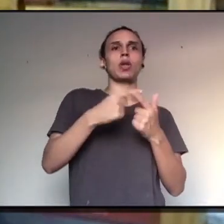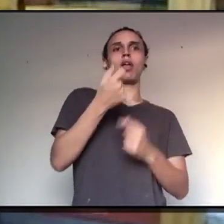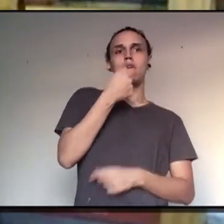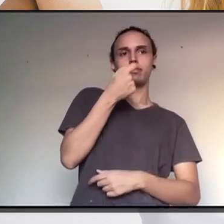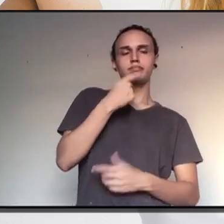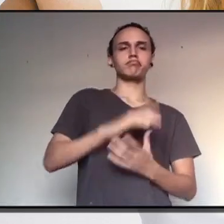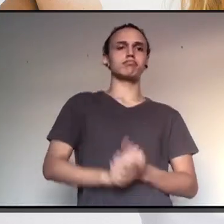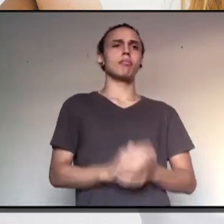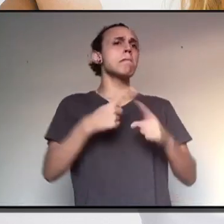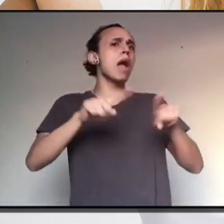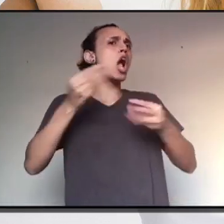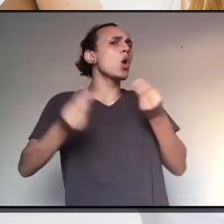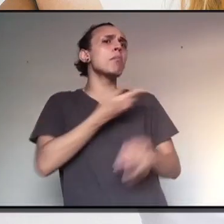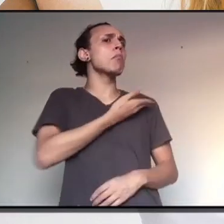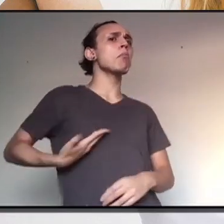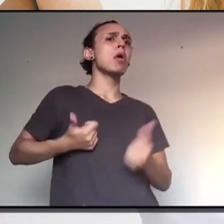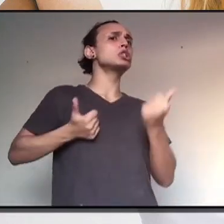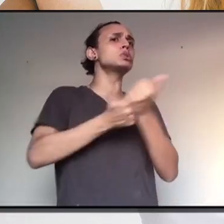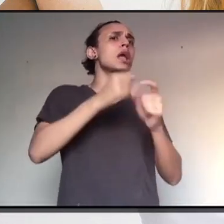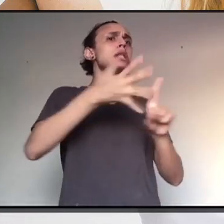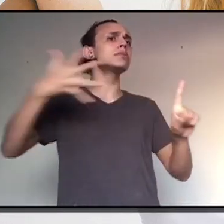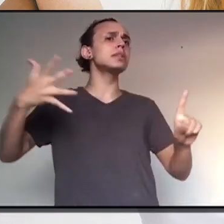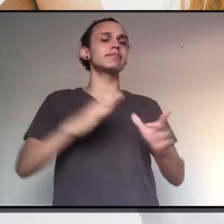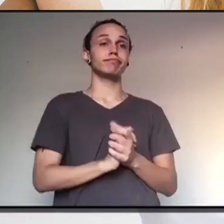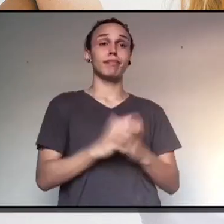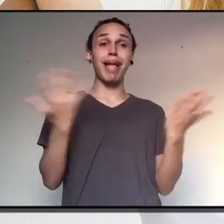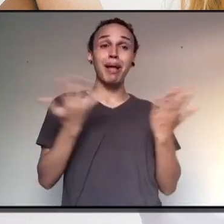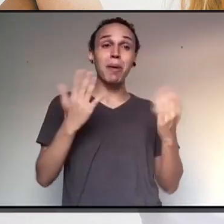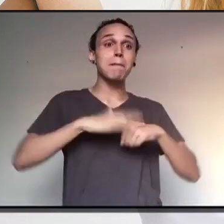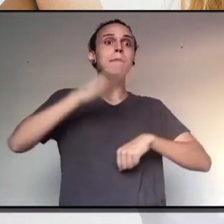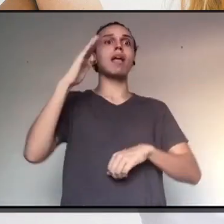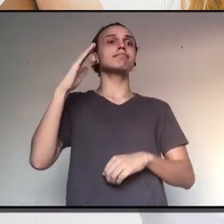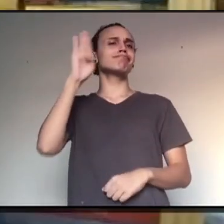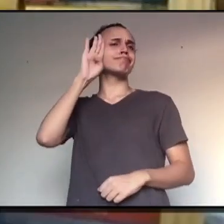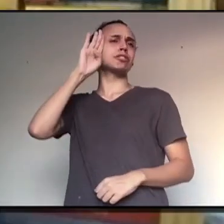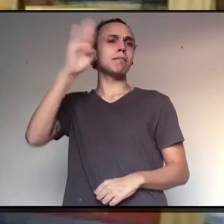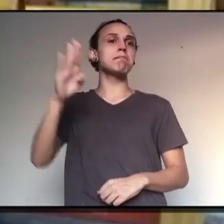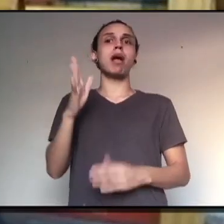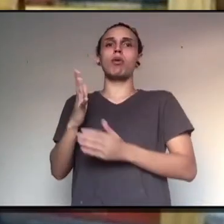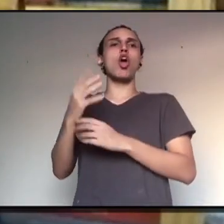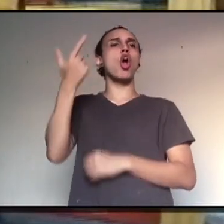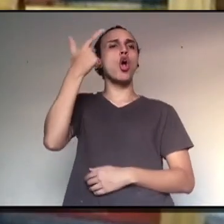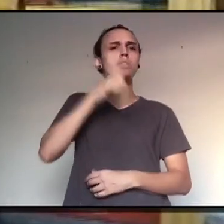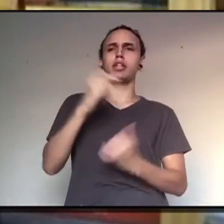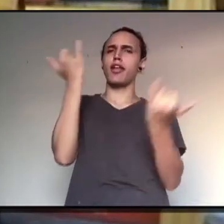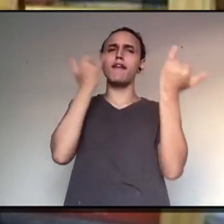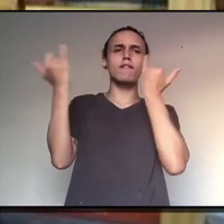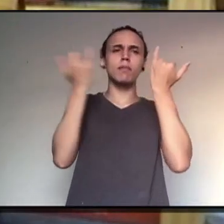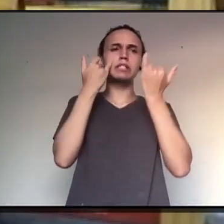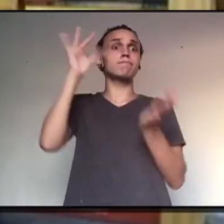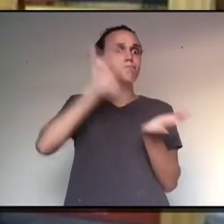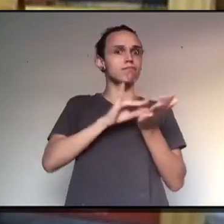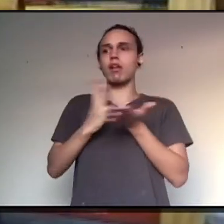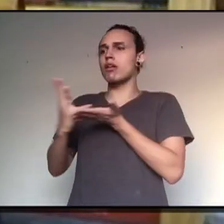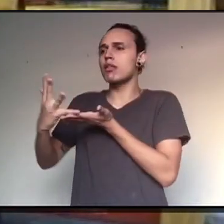de medicamento. E o poder público? A grande política pública que a gente pode fazer nesse momento é criar instrumentos de